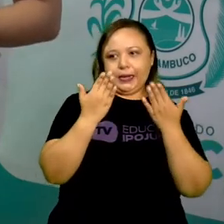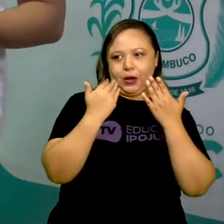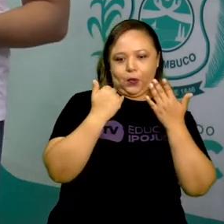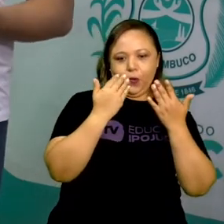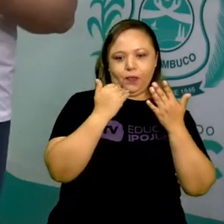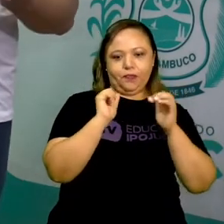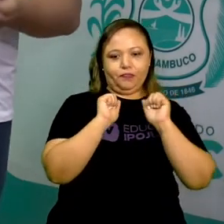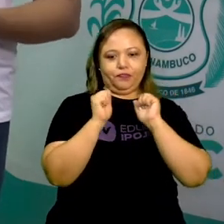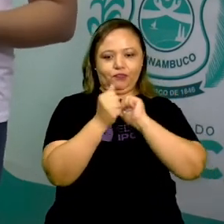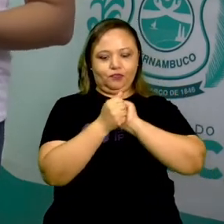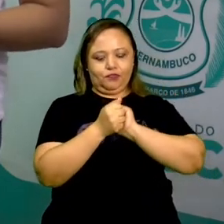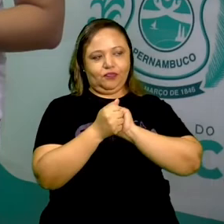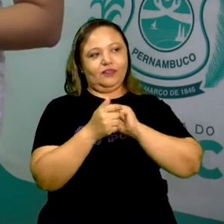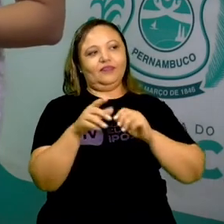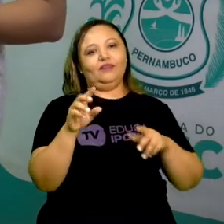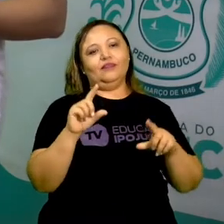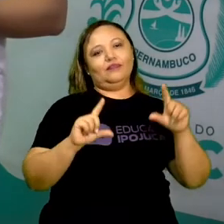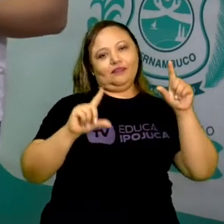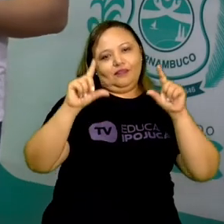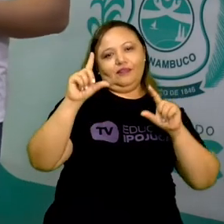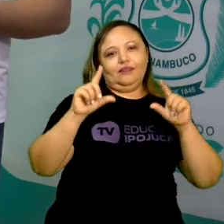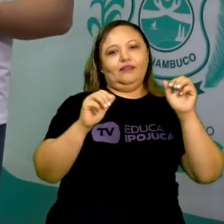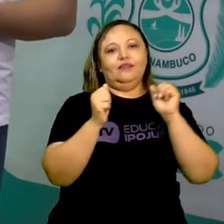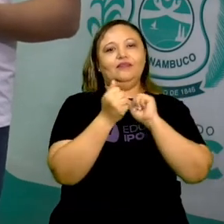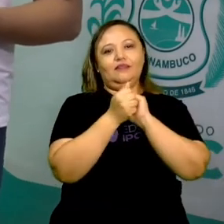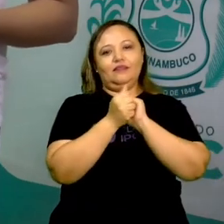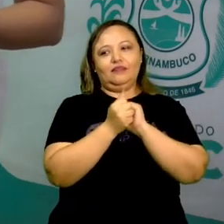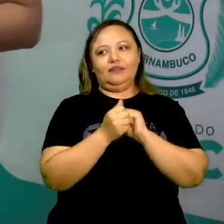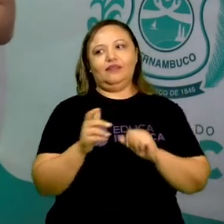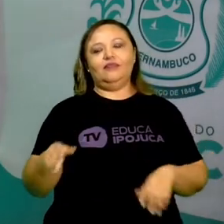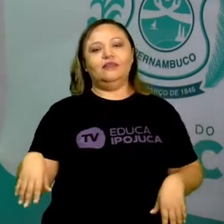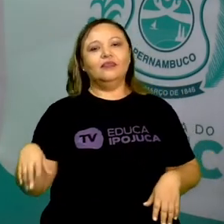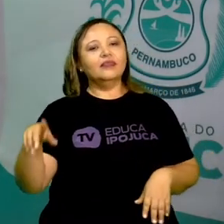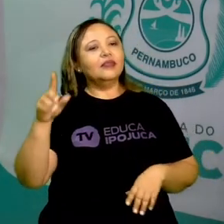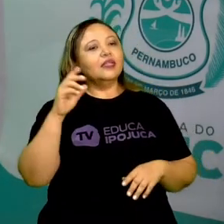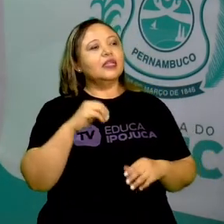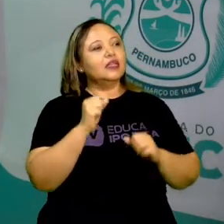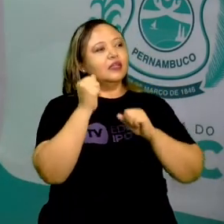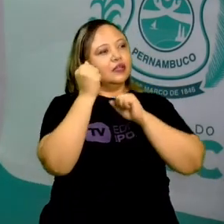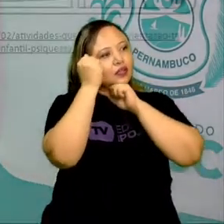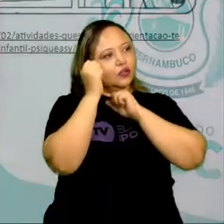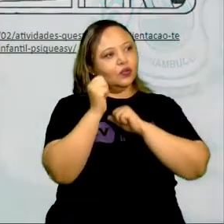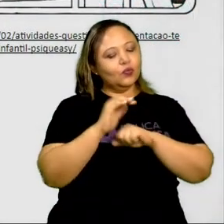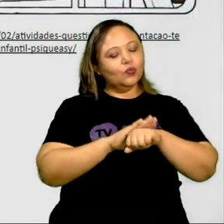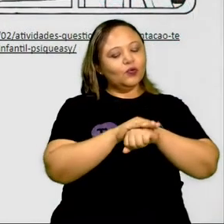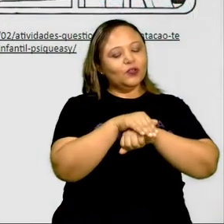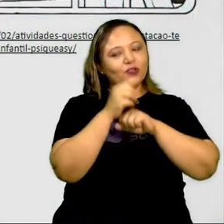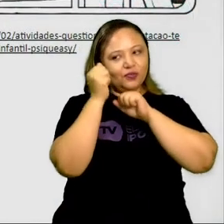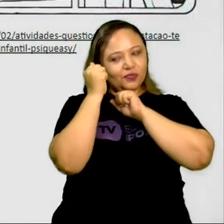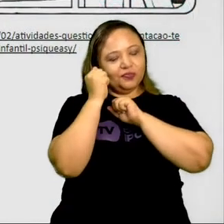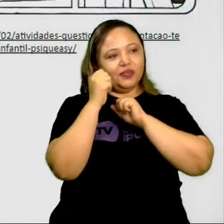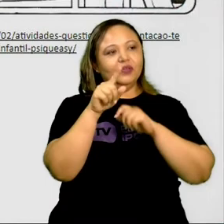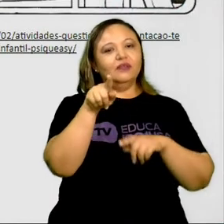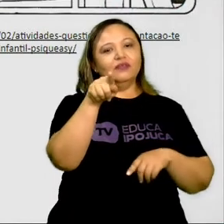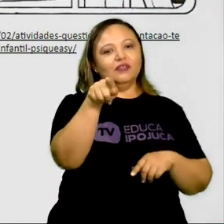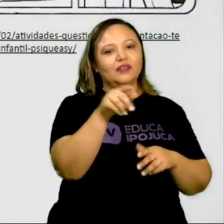juntos, assistem TV juntos e à noite dormem. E aí você, na sua casa,